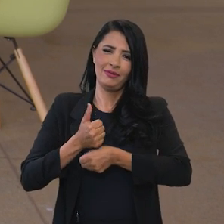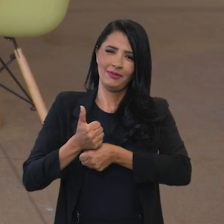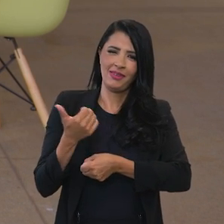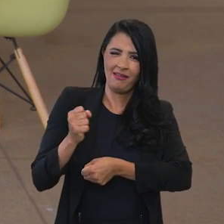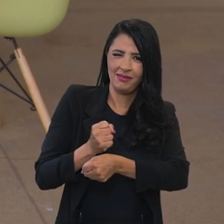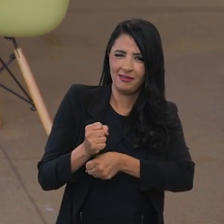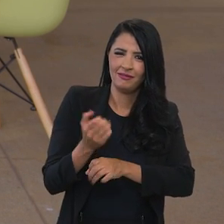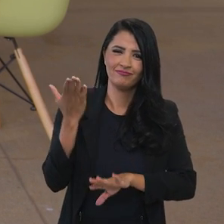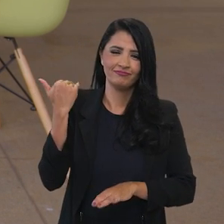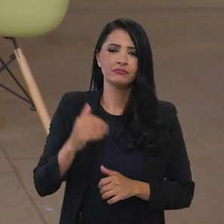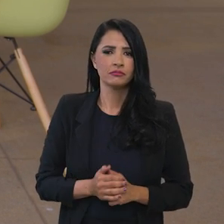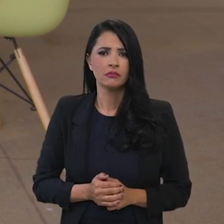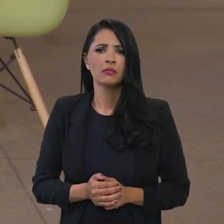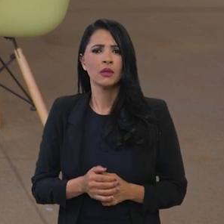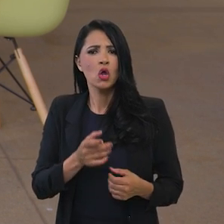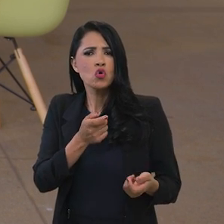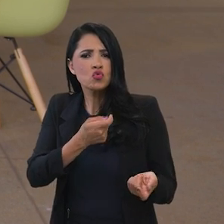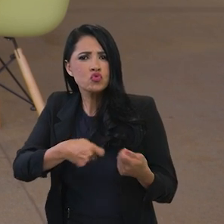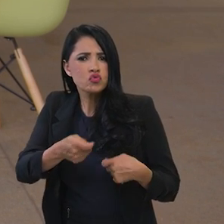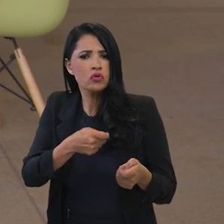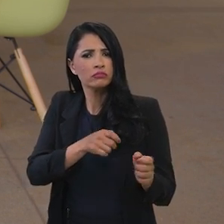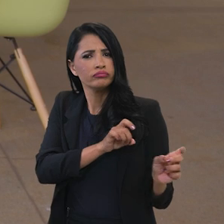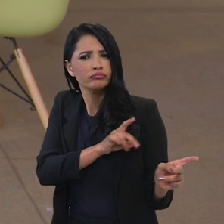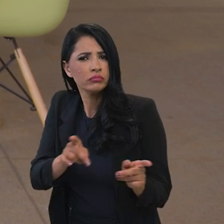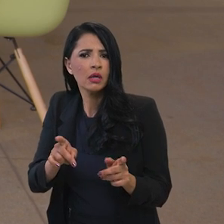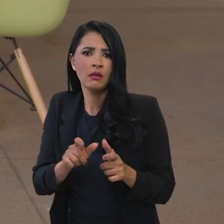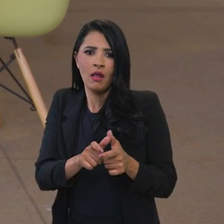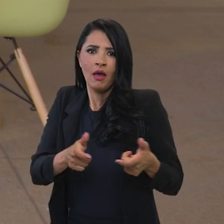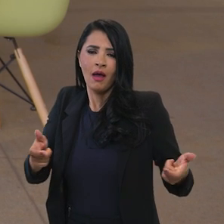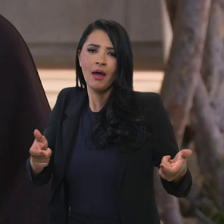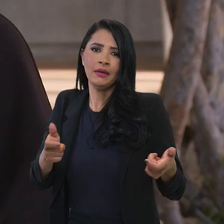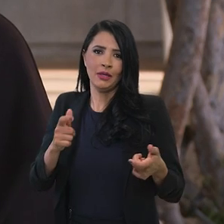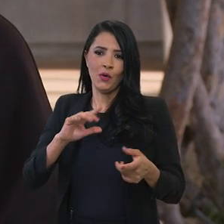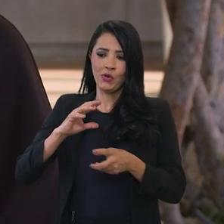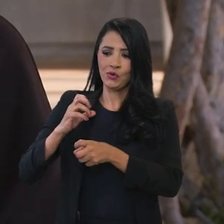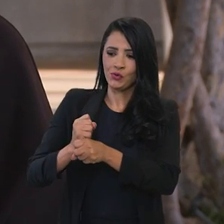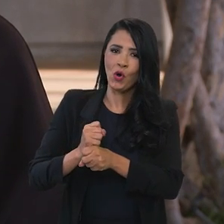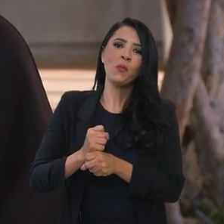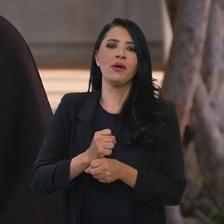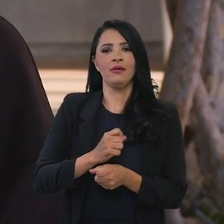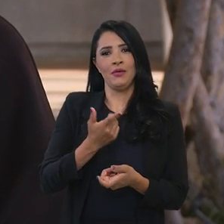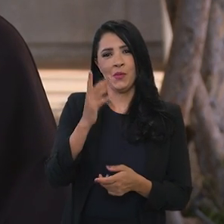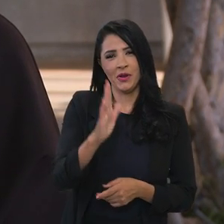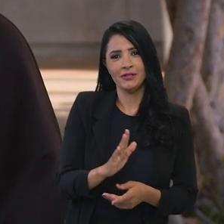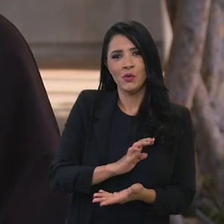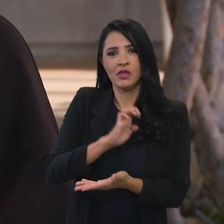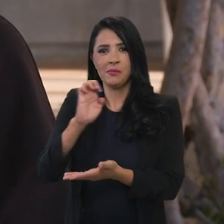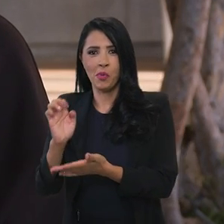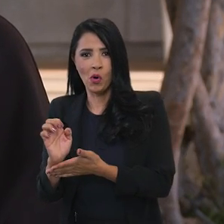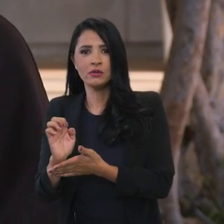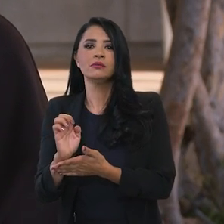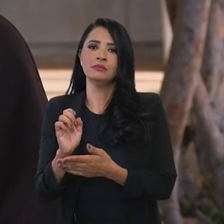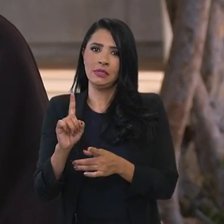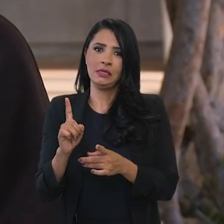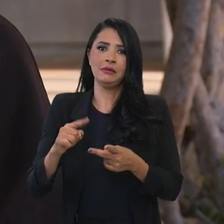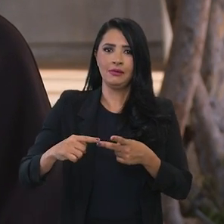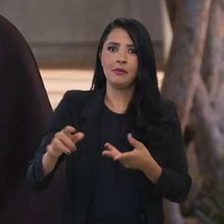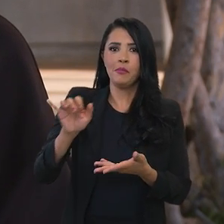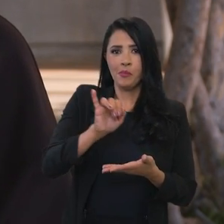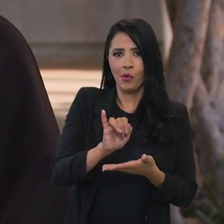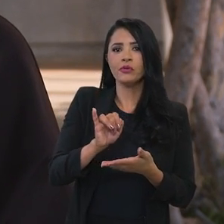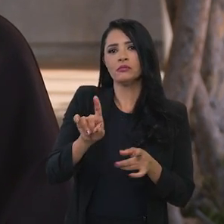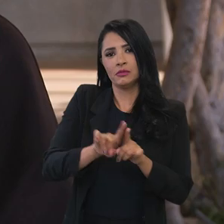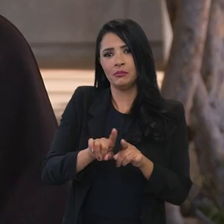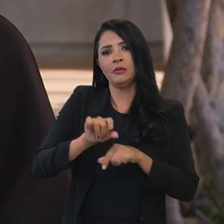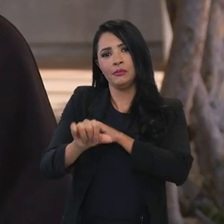corrente de comércio, ou seja, a soma do que o Brasil exporta com o o Brasil importa, também mudou muito, mas a mudança no